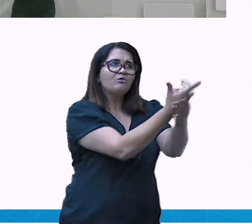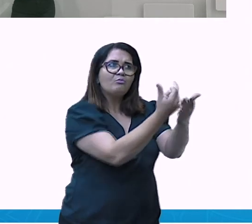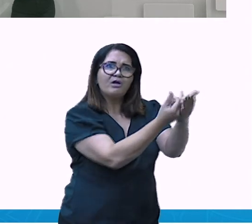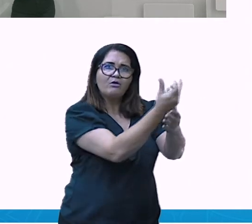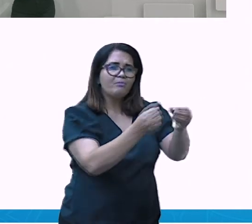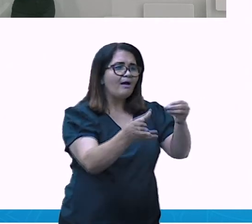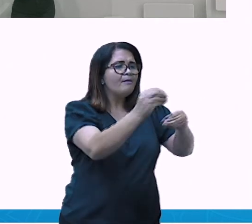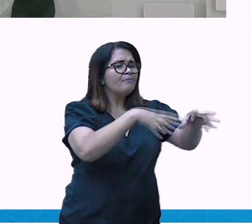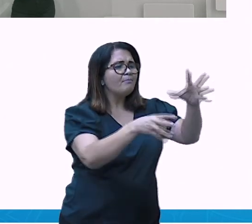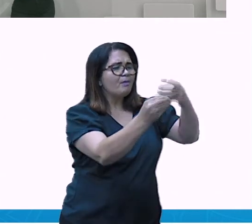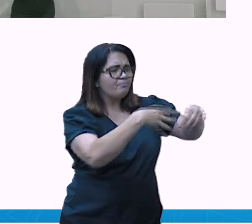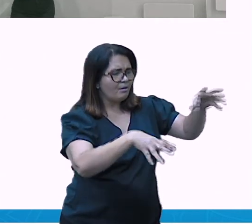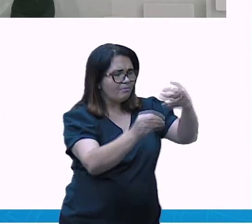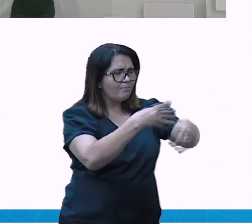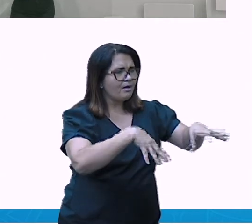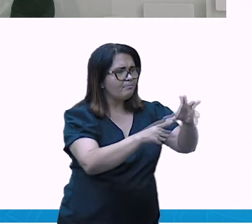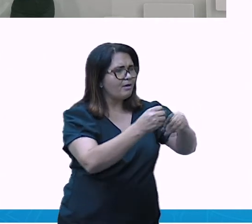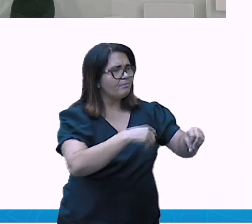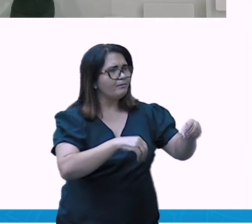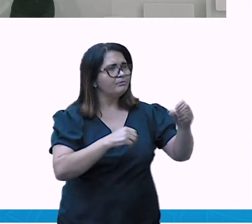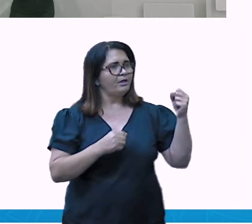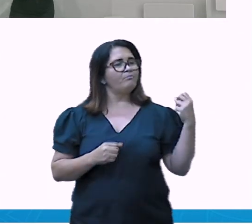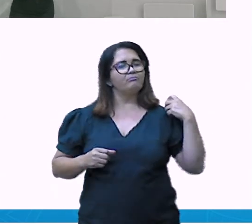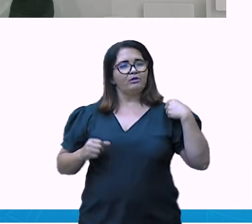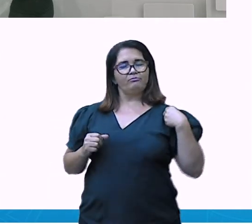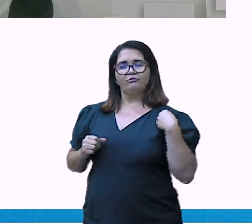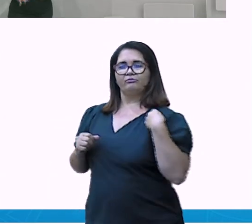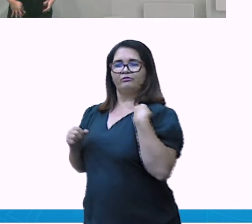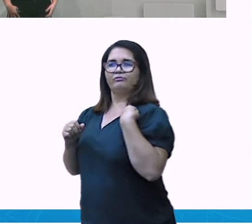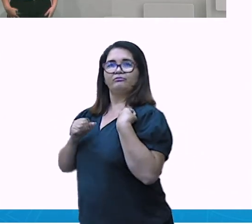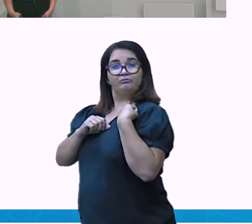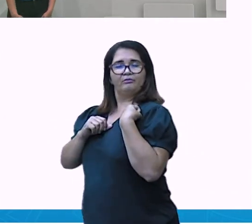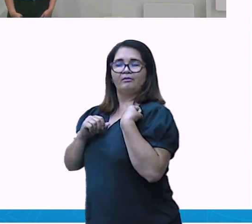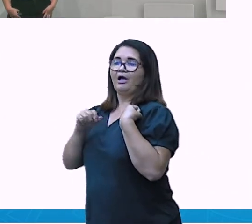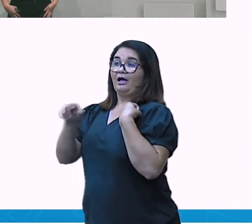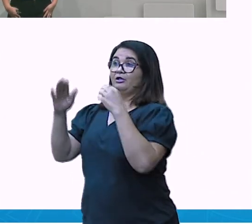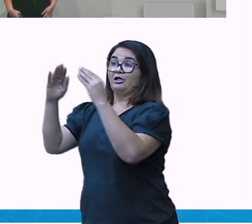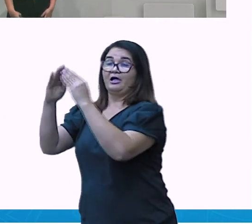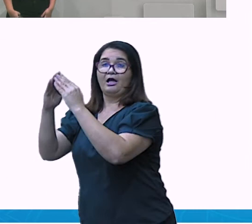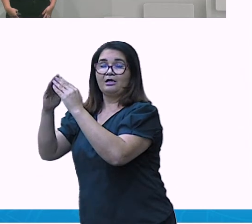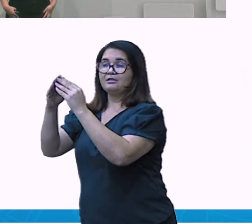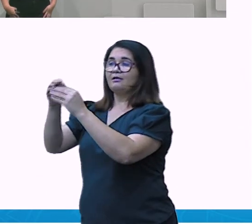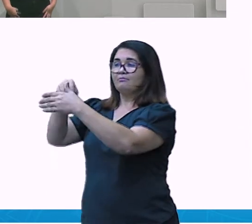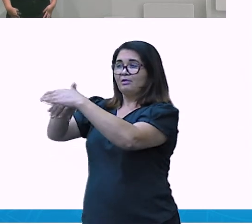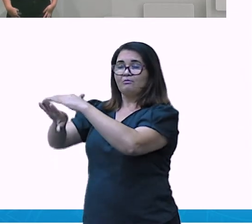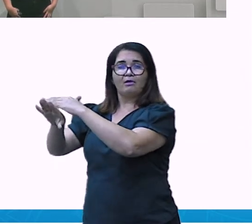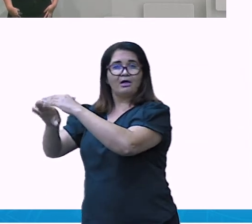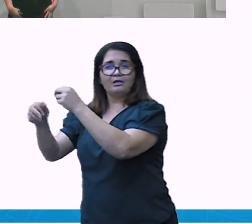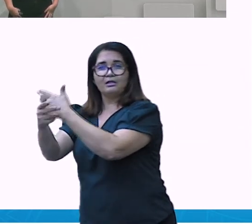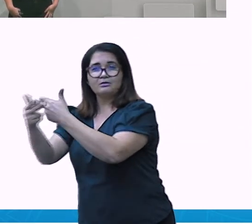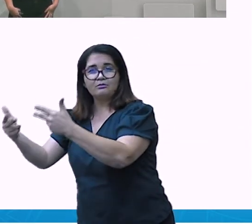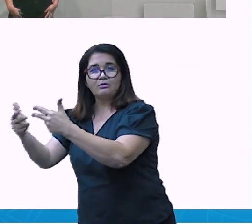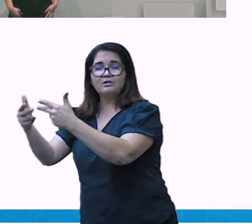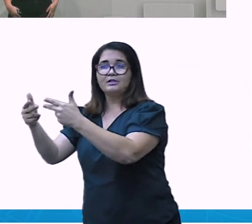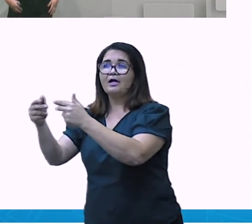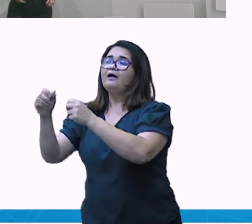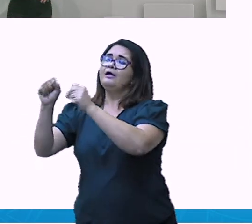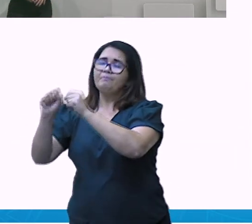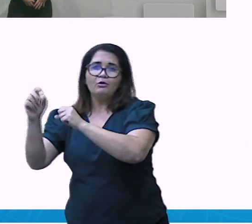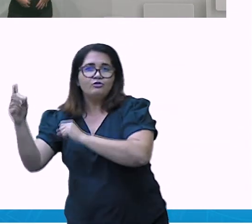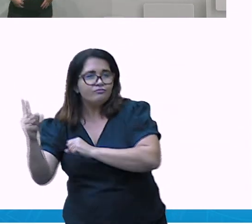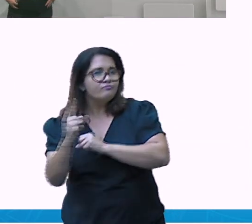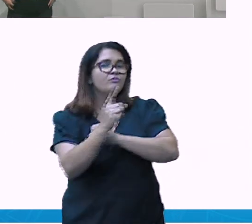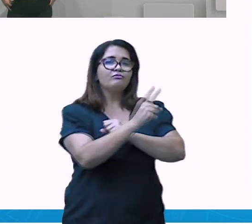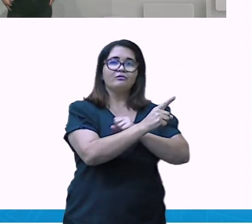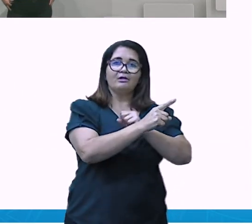-dia. As calças jeans, nós sabemos que com o uso, elas tendem a puir na perna. Não é isso? Mas